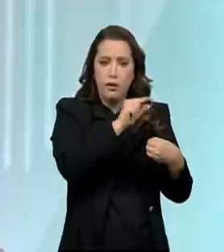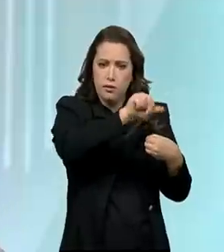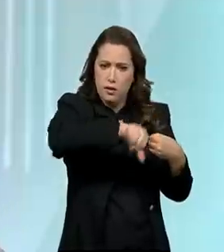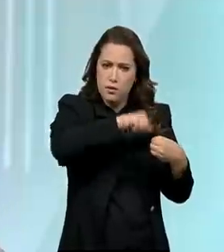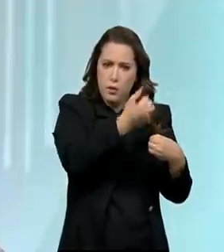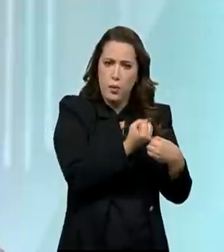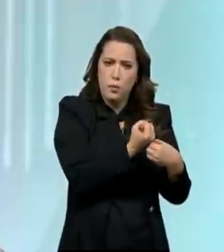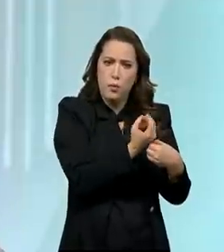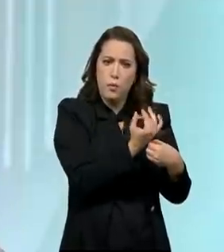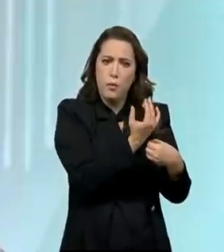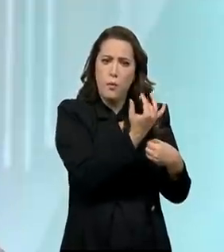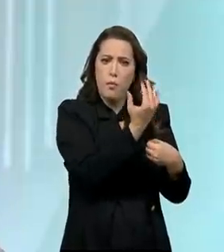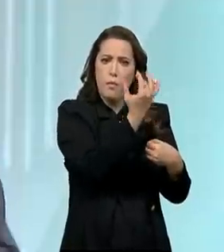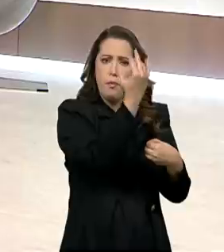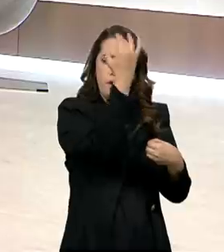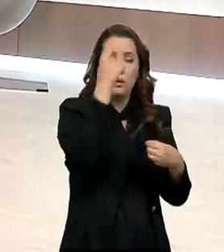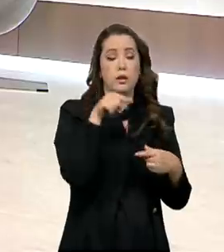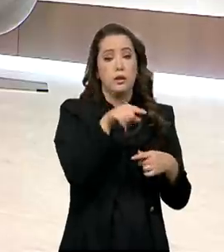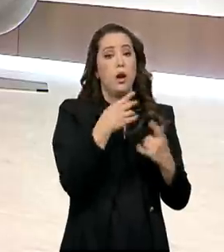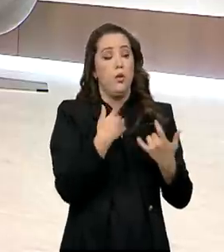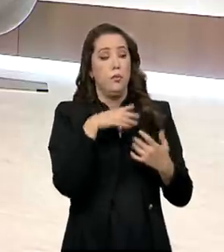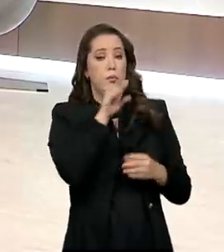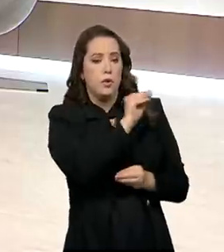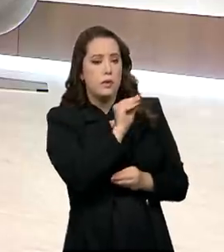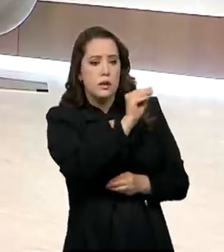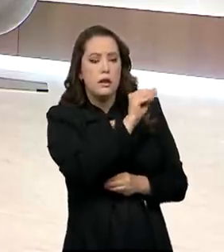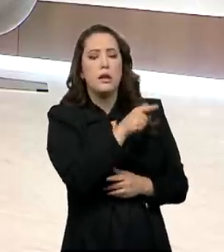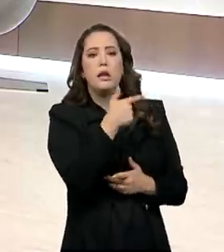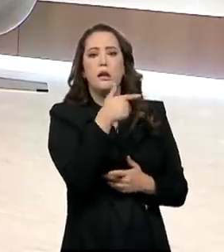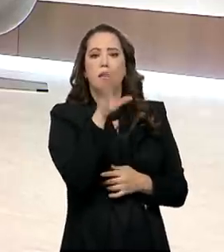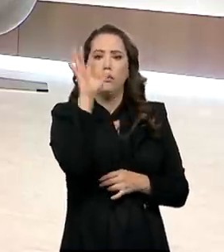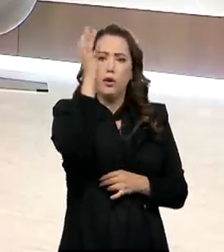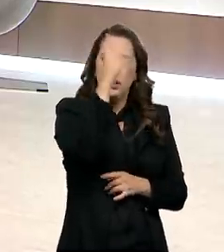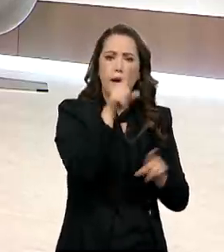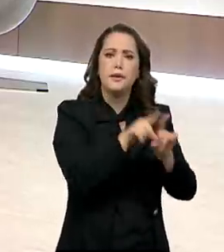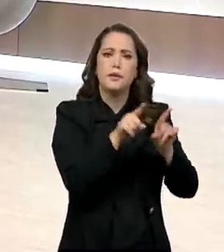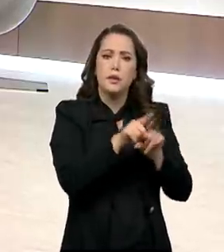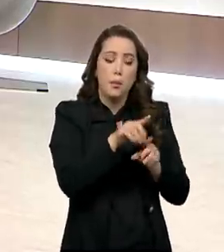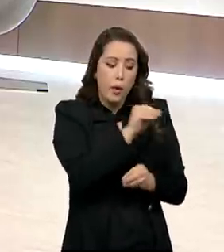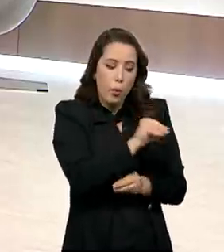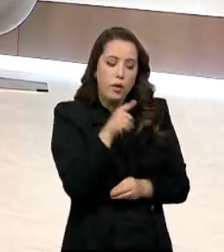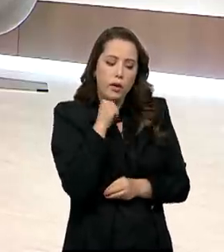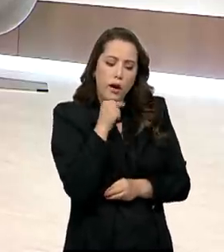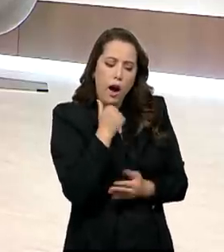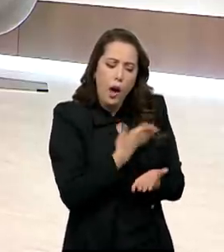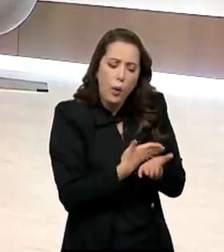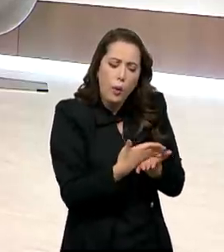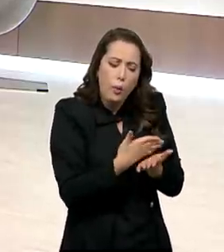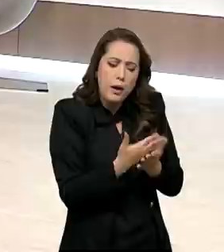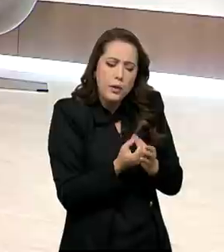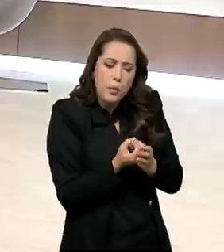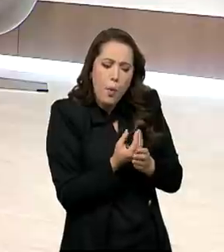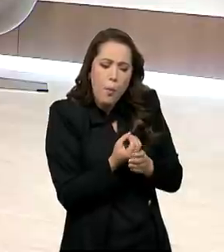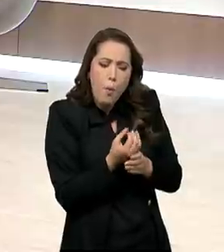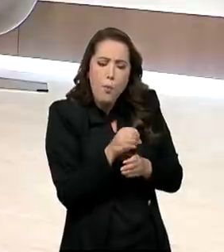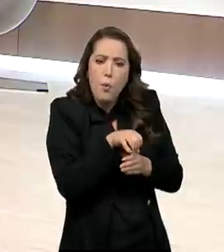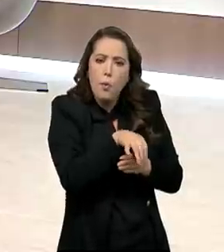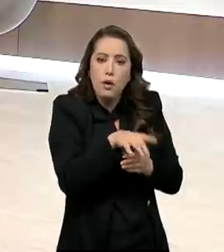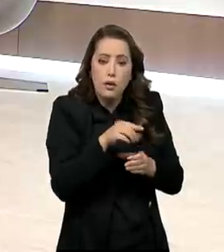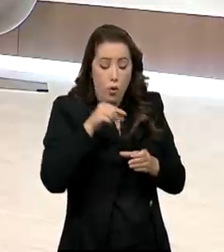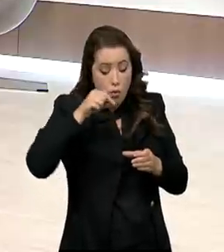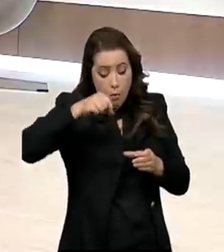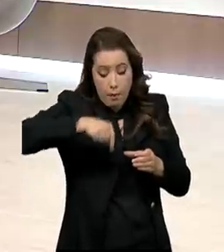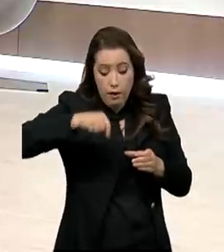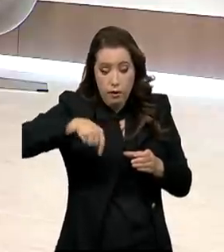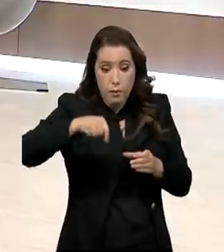restauração de bacias hidrográficas. Então, gera mais água no Brasil. E ele começa como uma doação, que o BNDES e as empresas estão